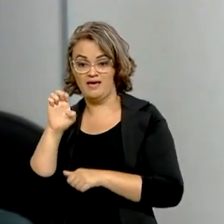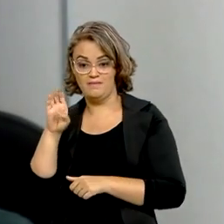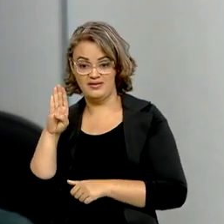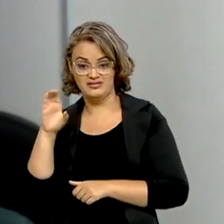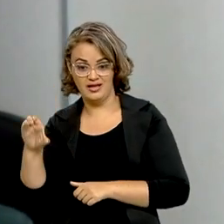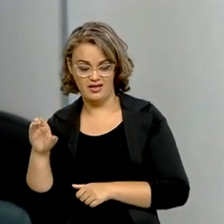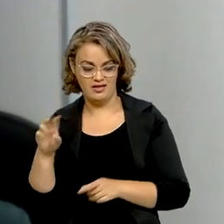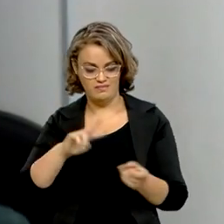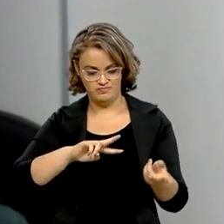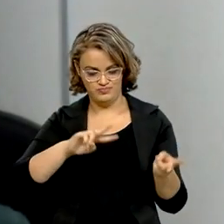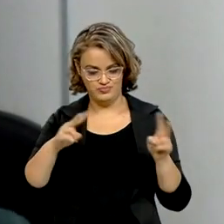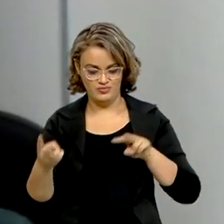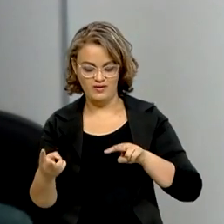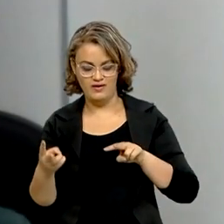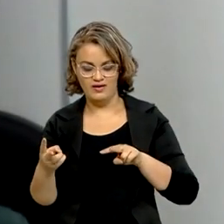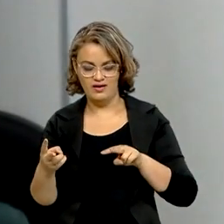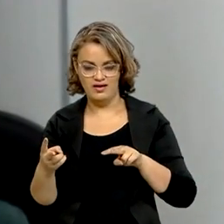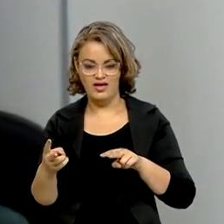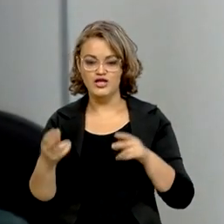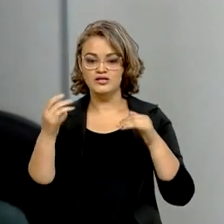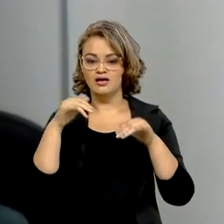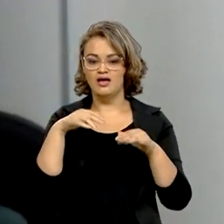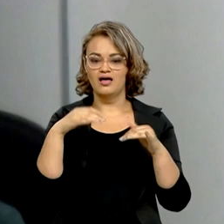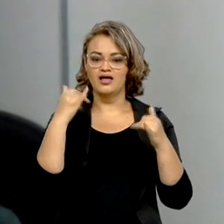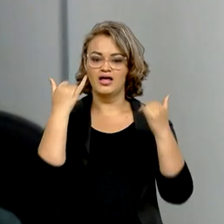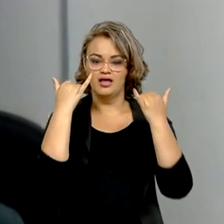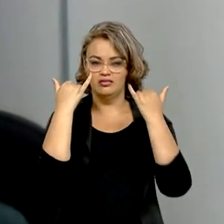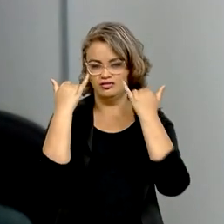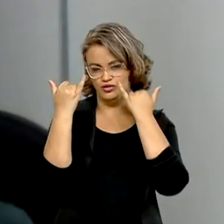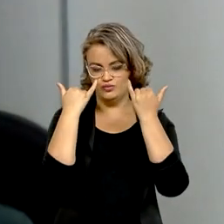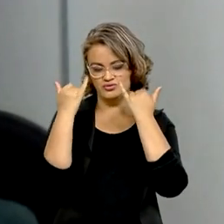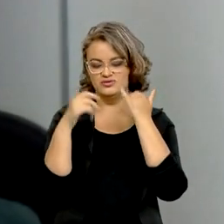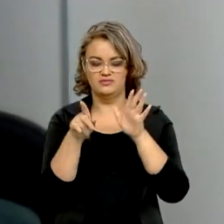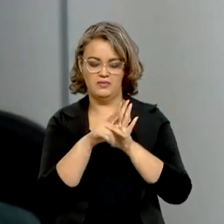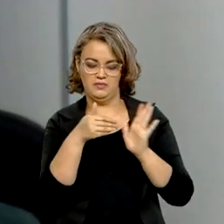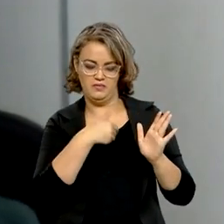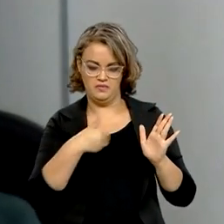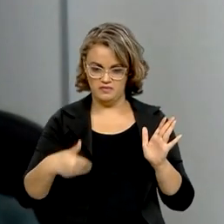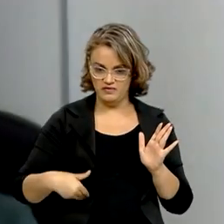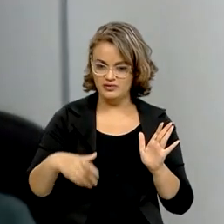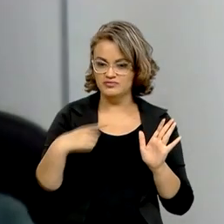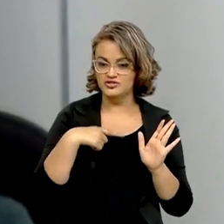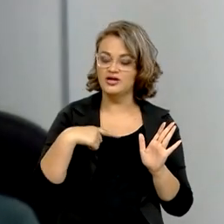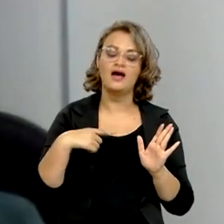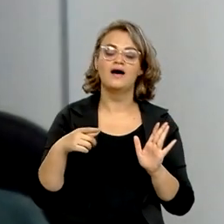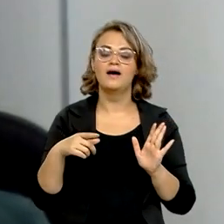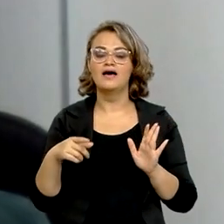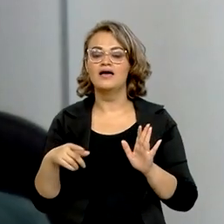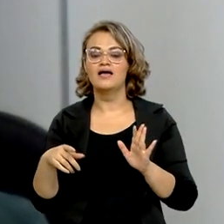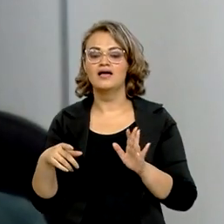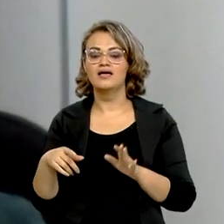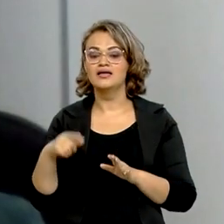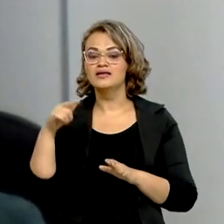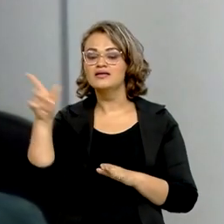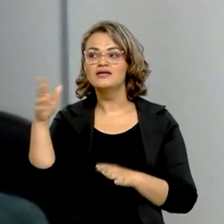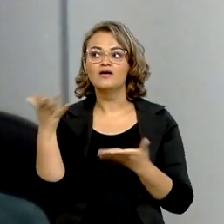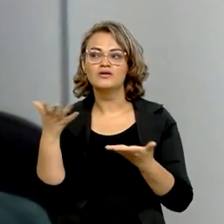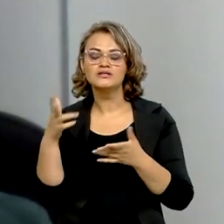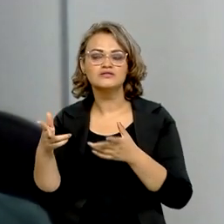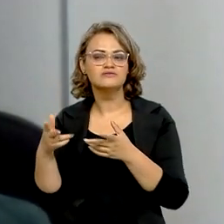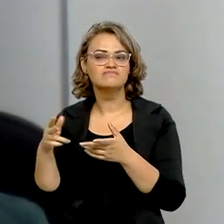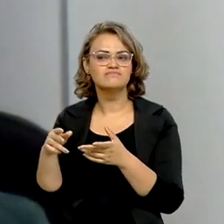oficial de notícias vindas do governo mesmo. E a gente já passou a explorar mais o